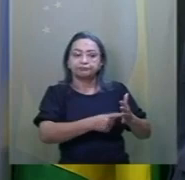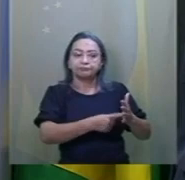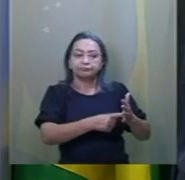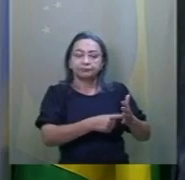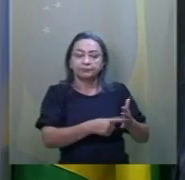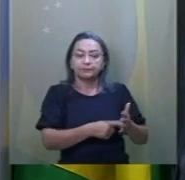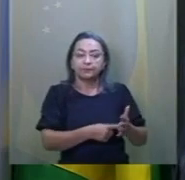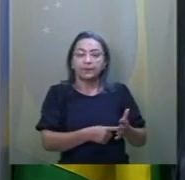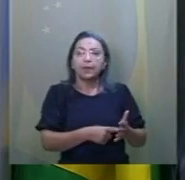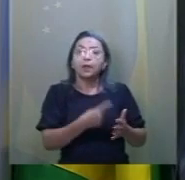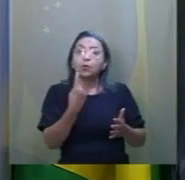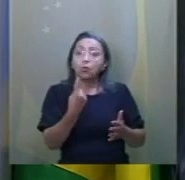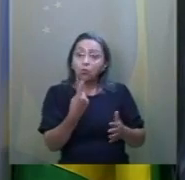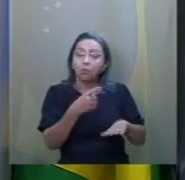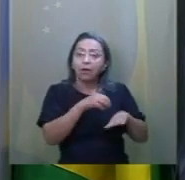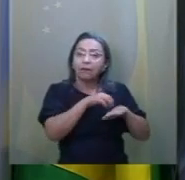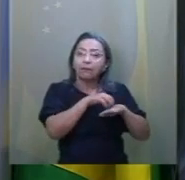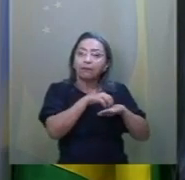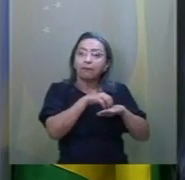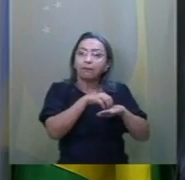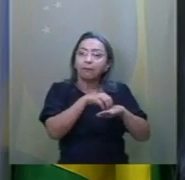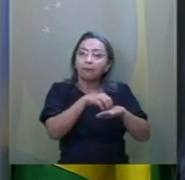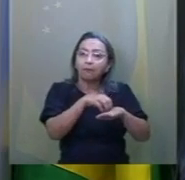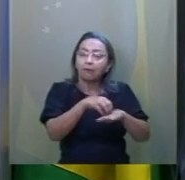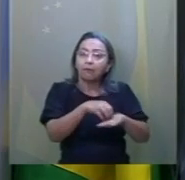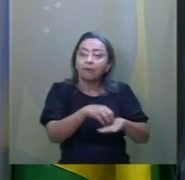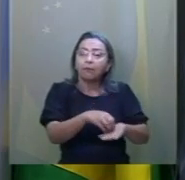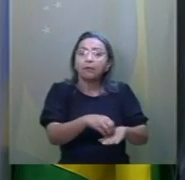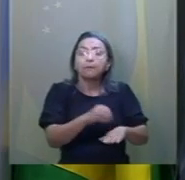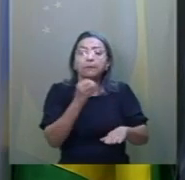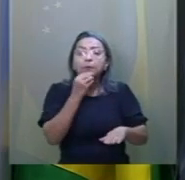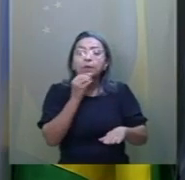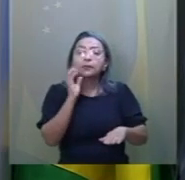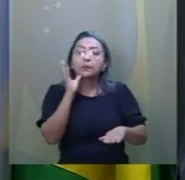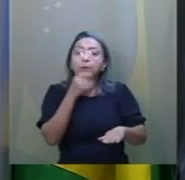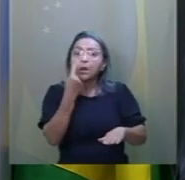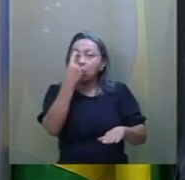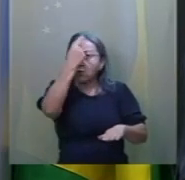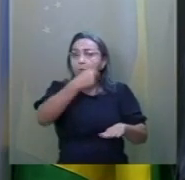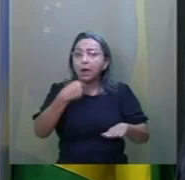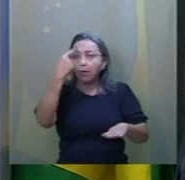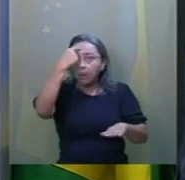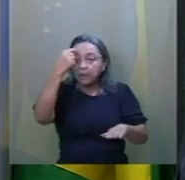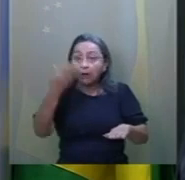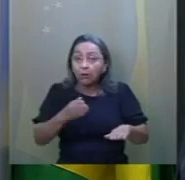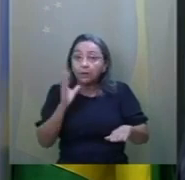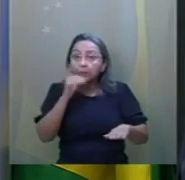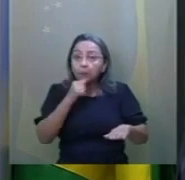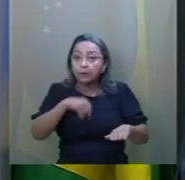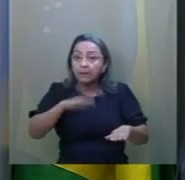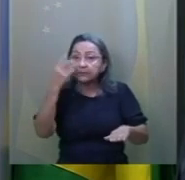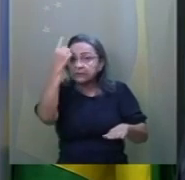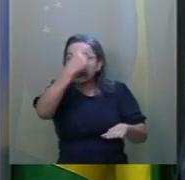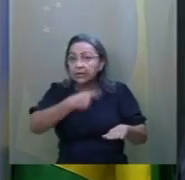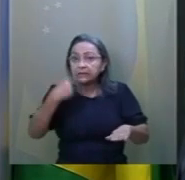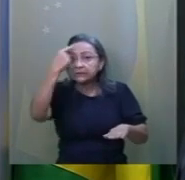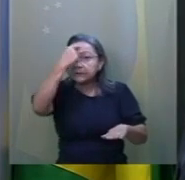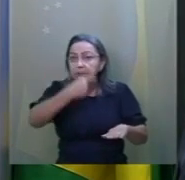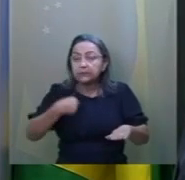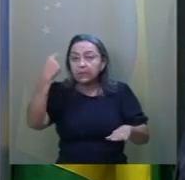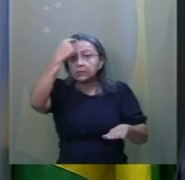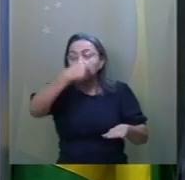E uma viagem que deveria durar uma hora, está durando mais de três horas. As filas de espera são